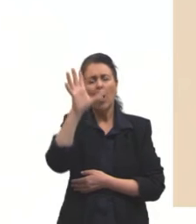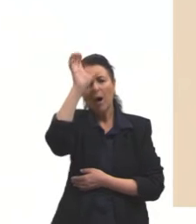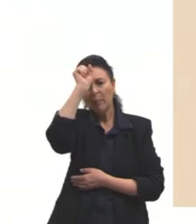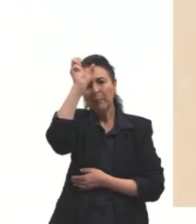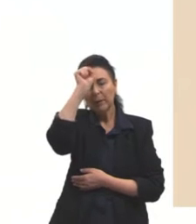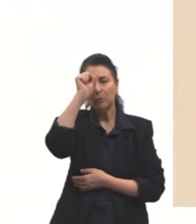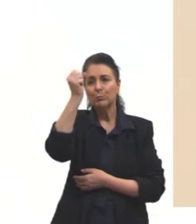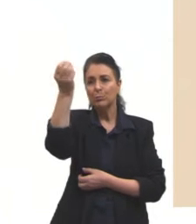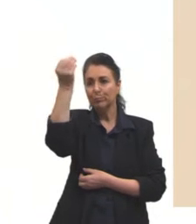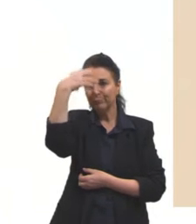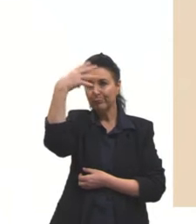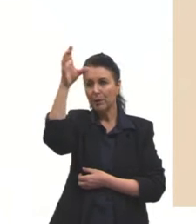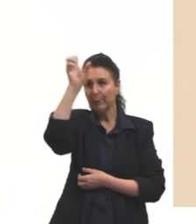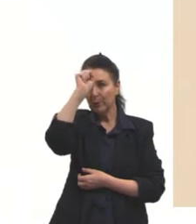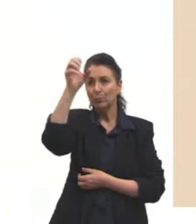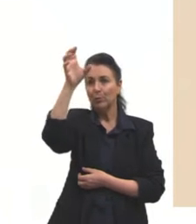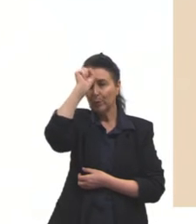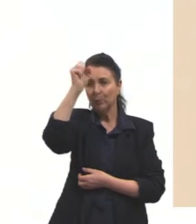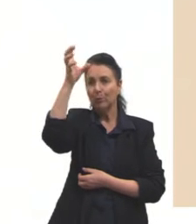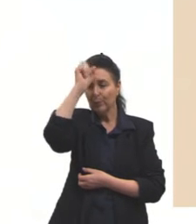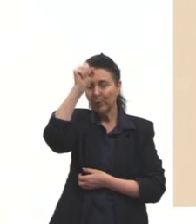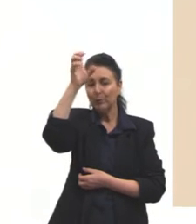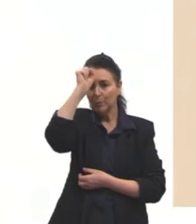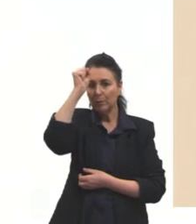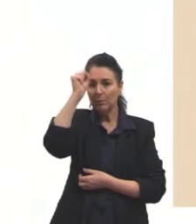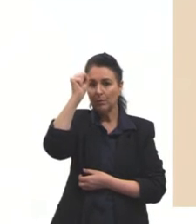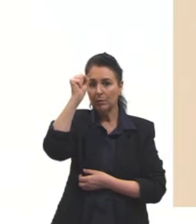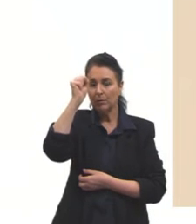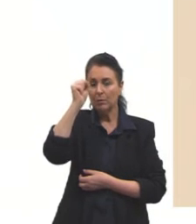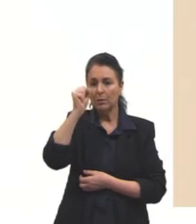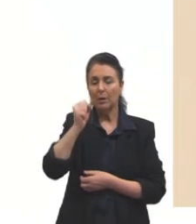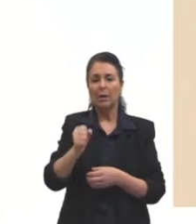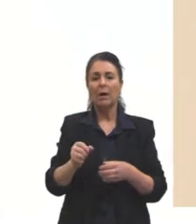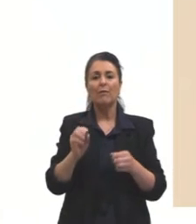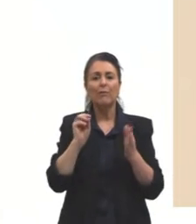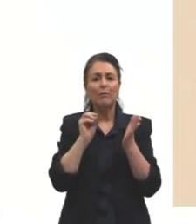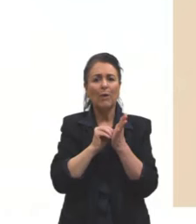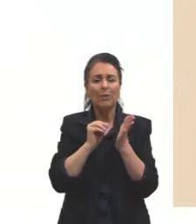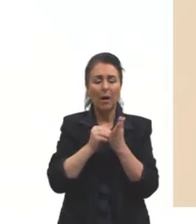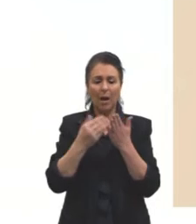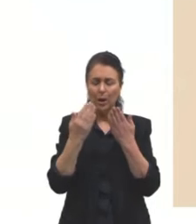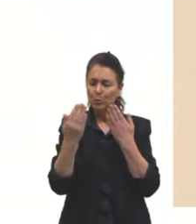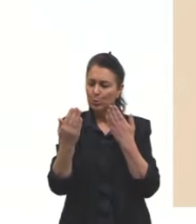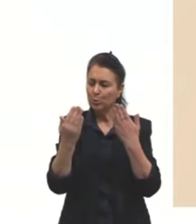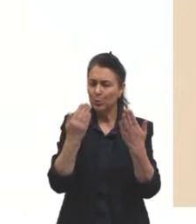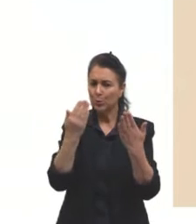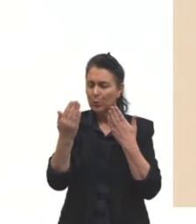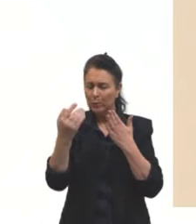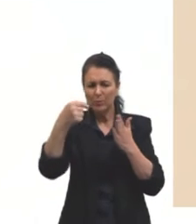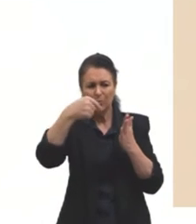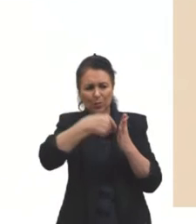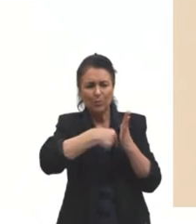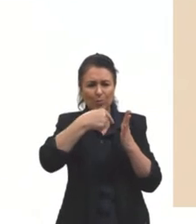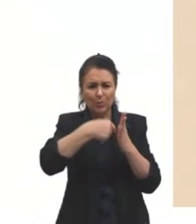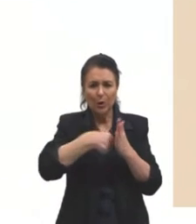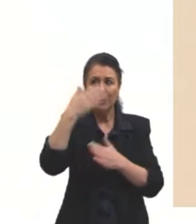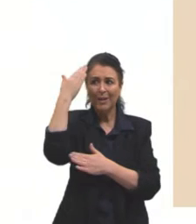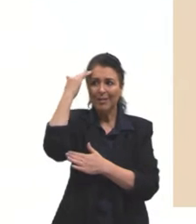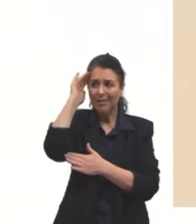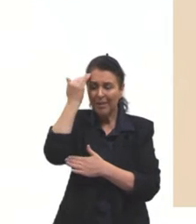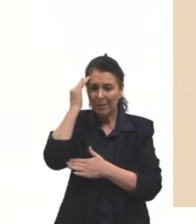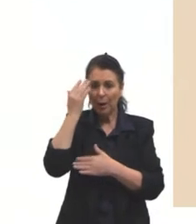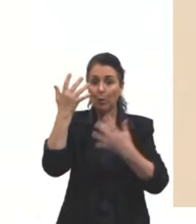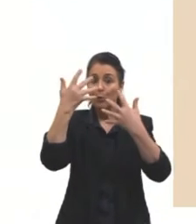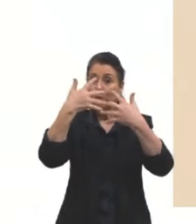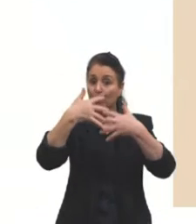aprender, a gente não vem com as dúvidas que são necessárias para que a gente entenda o funcionamento real da